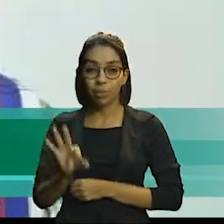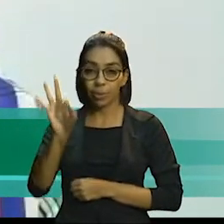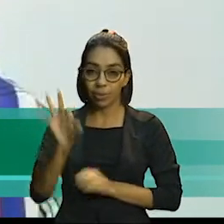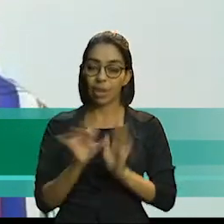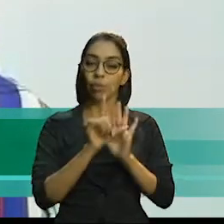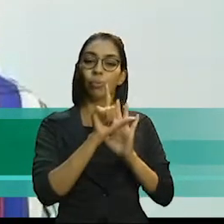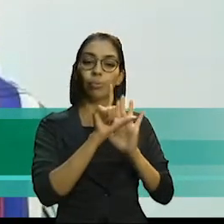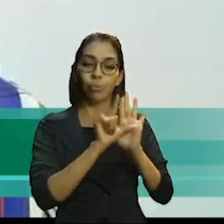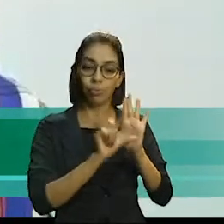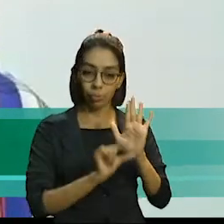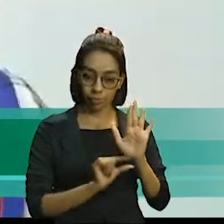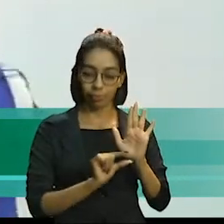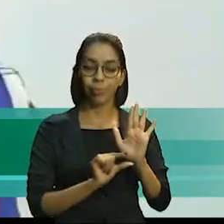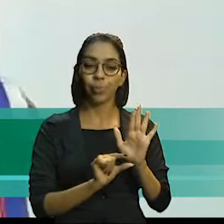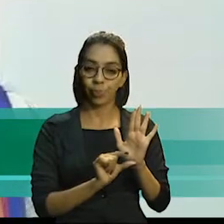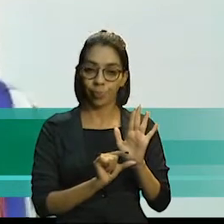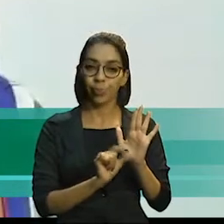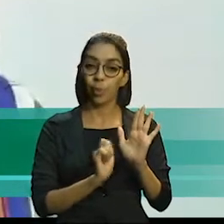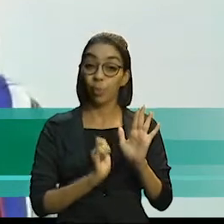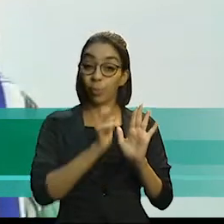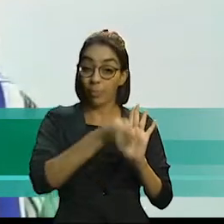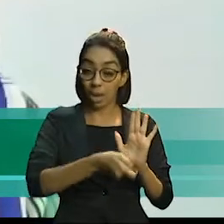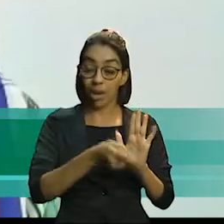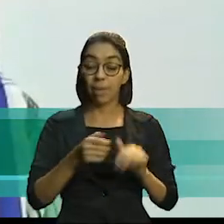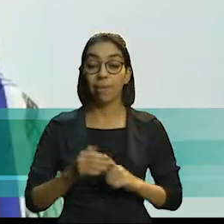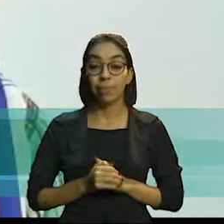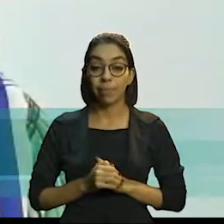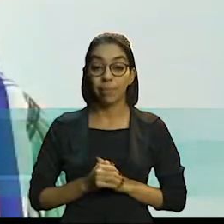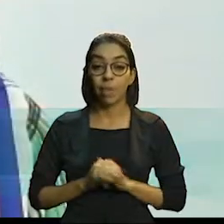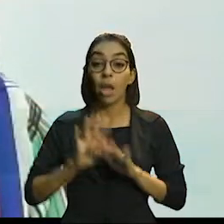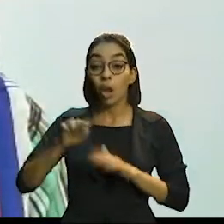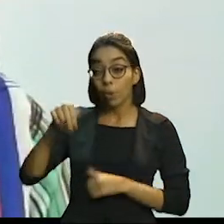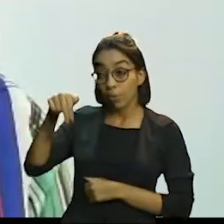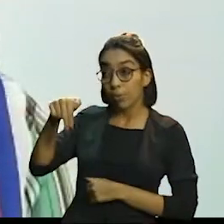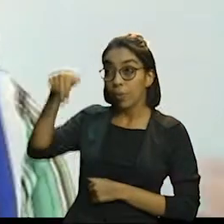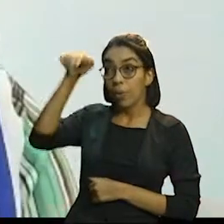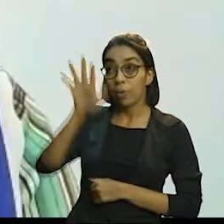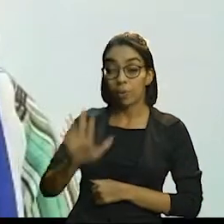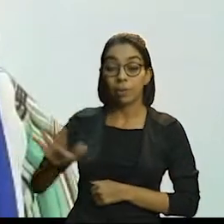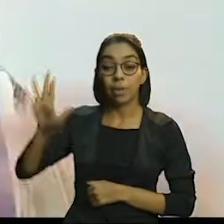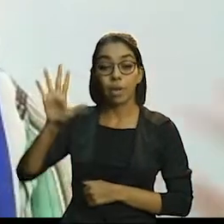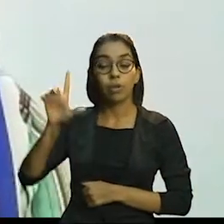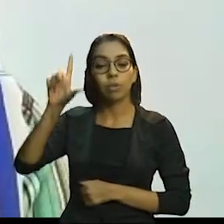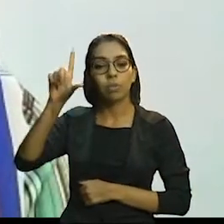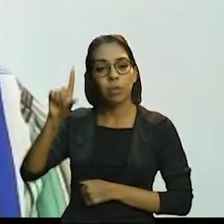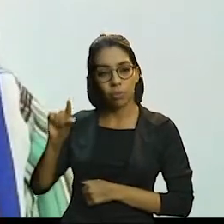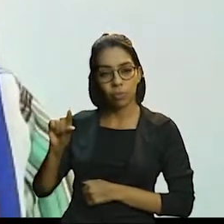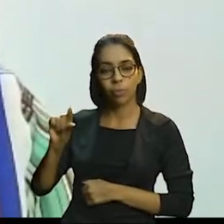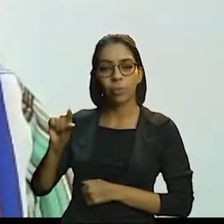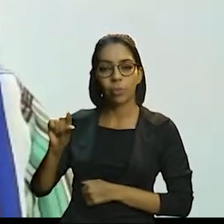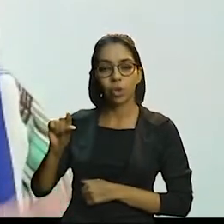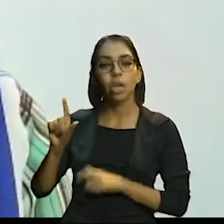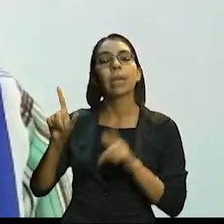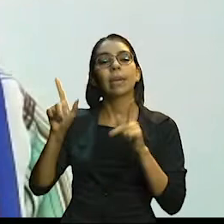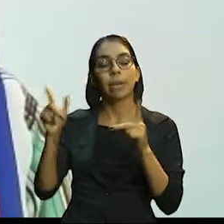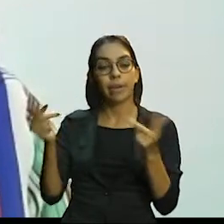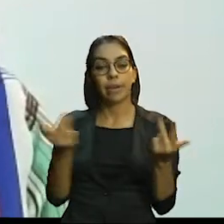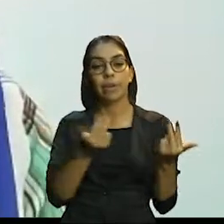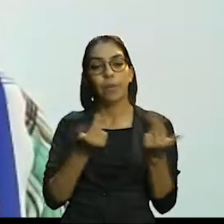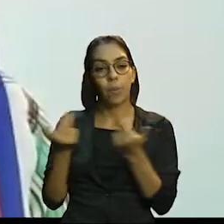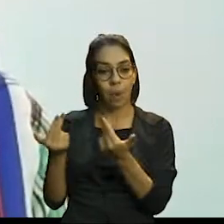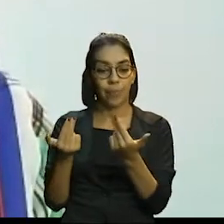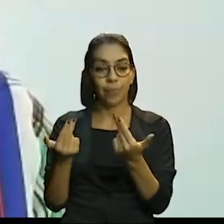descontada a inflação. Para o conjunto dos municípios do Nordeste, a redução foi igual à do conjunto do